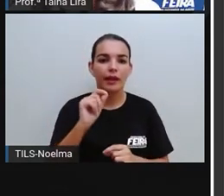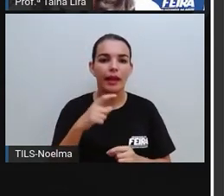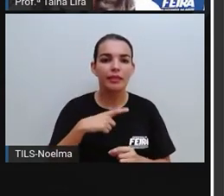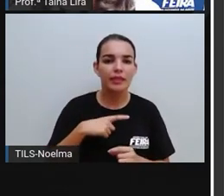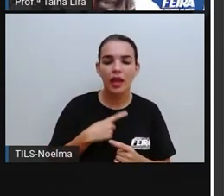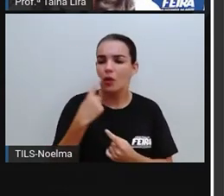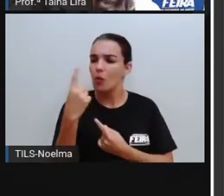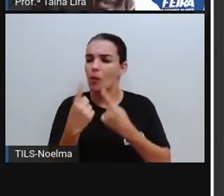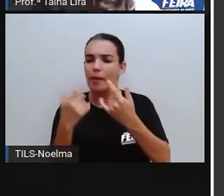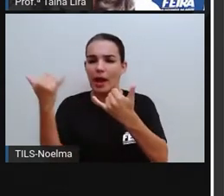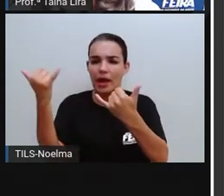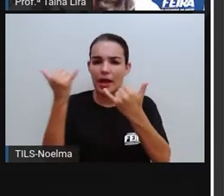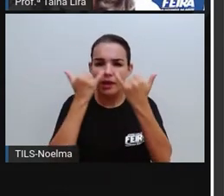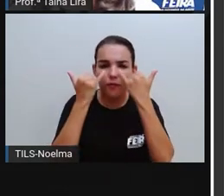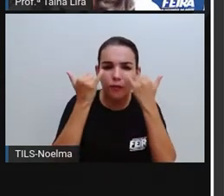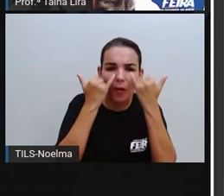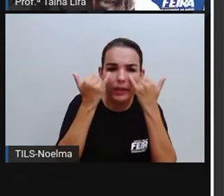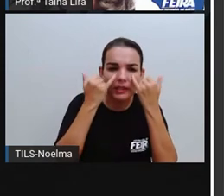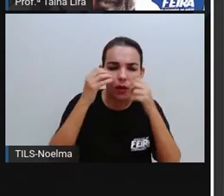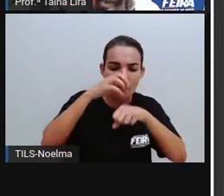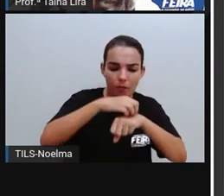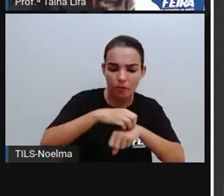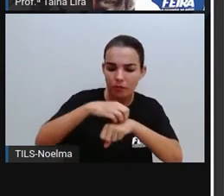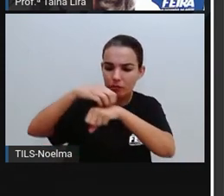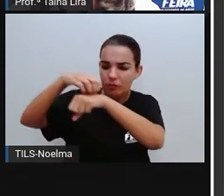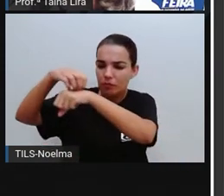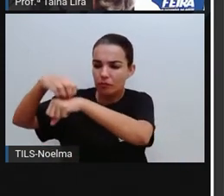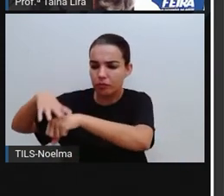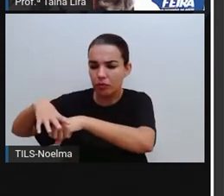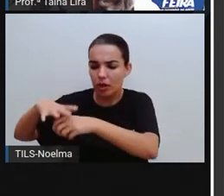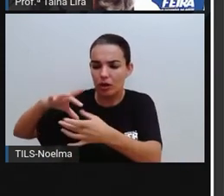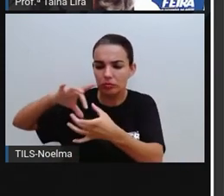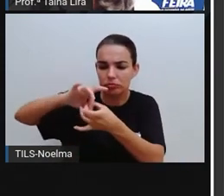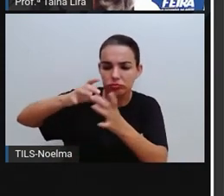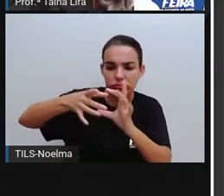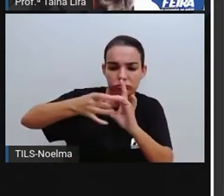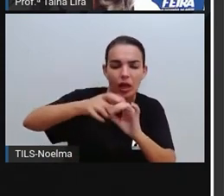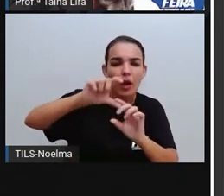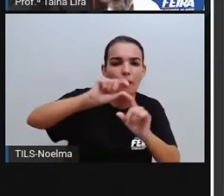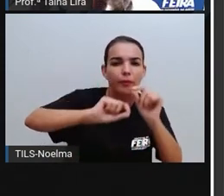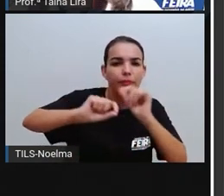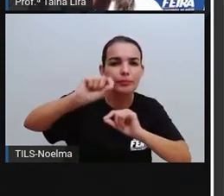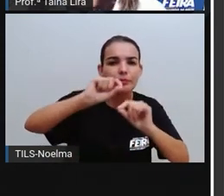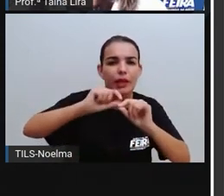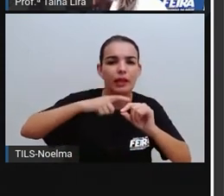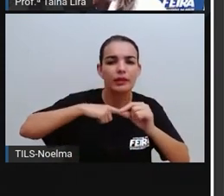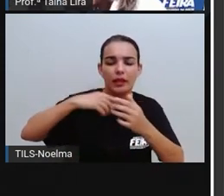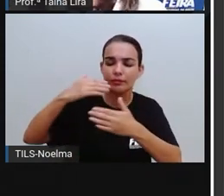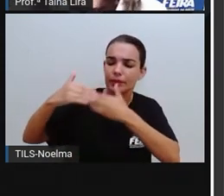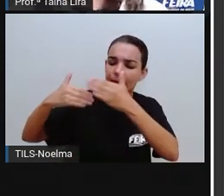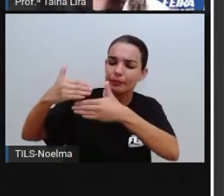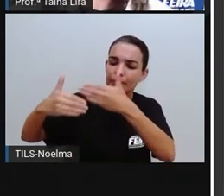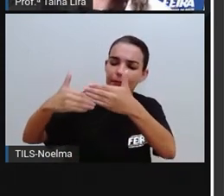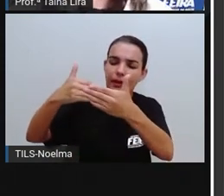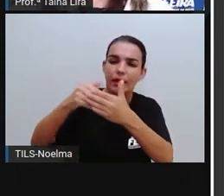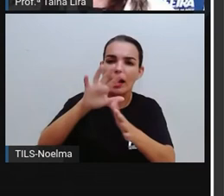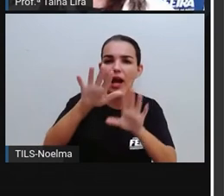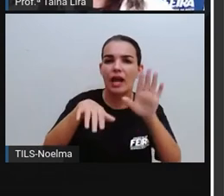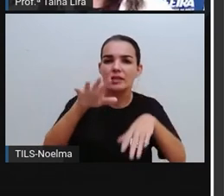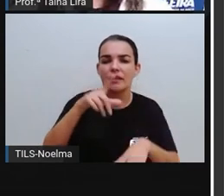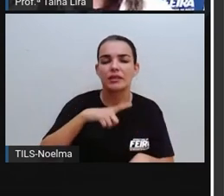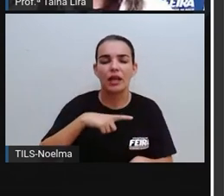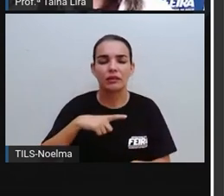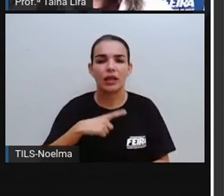né, quando fora do contexto, pode se tornar inapropriada ou inválida com o passar do tempo. Então, é quando eu pego, às vezes, uma